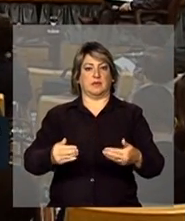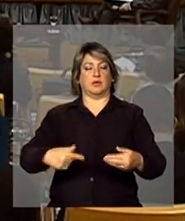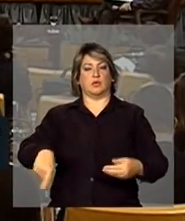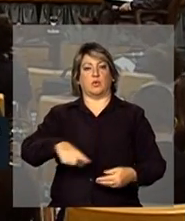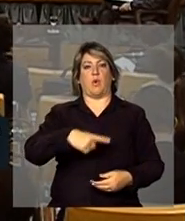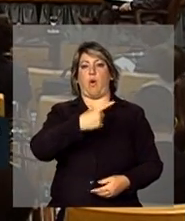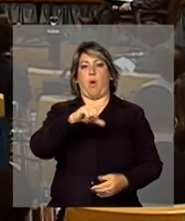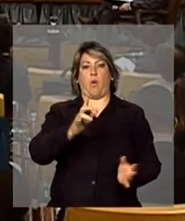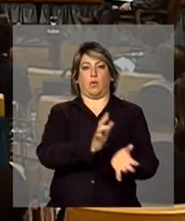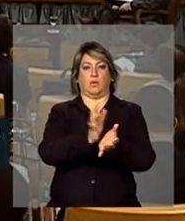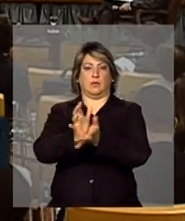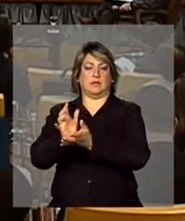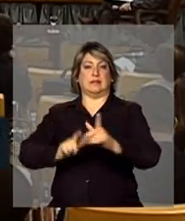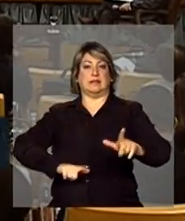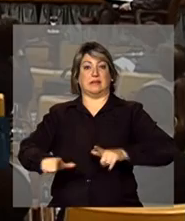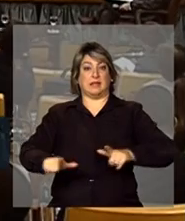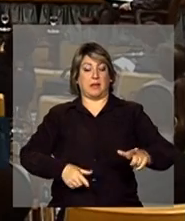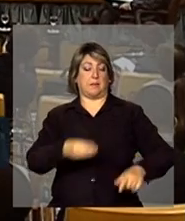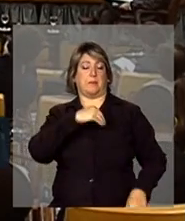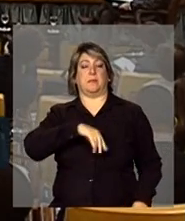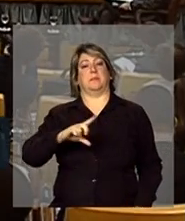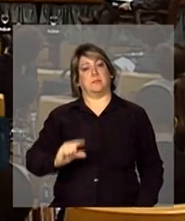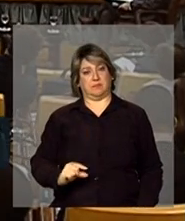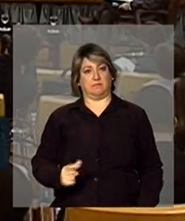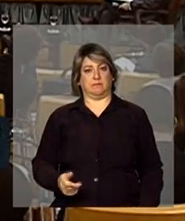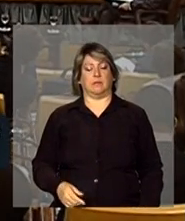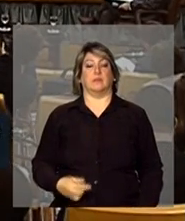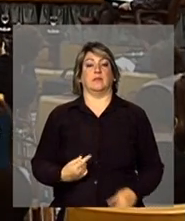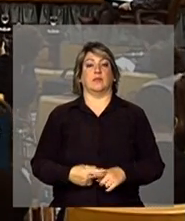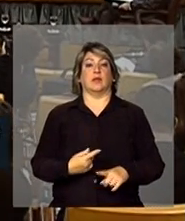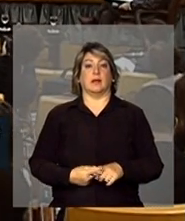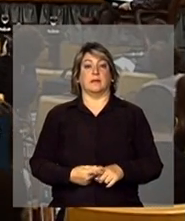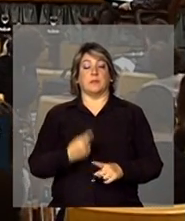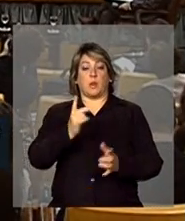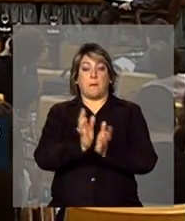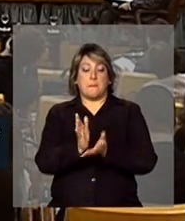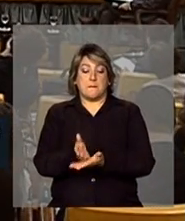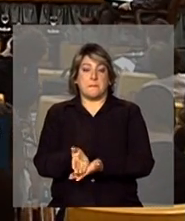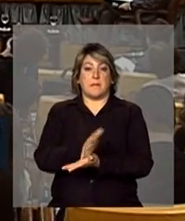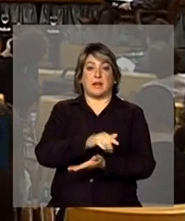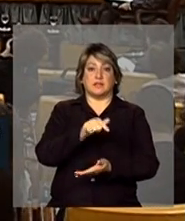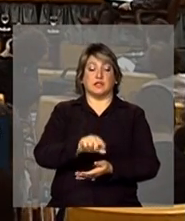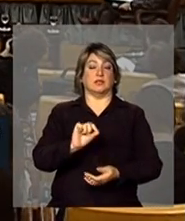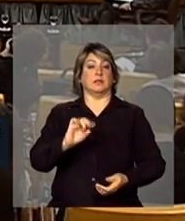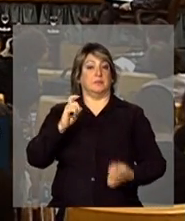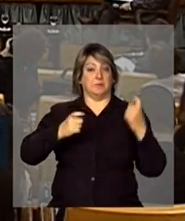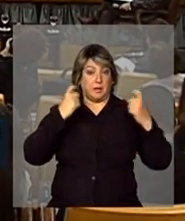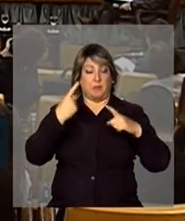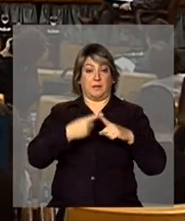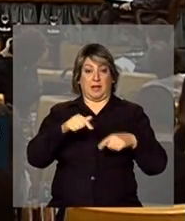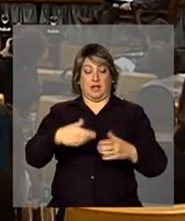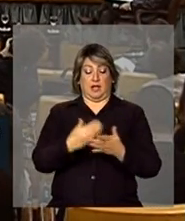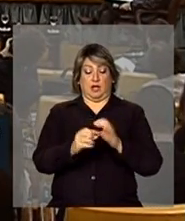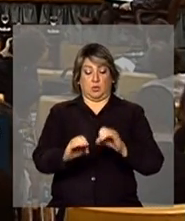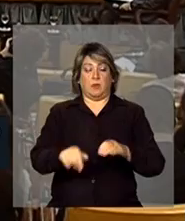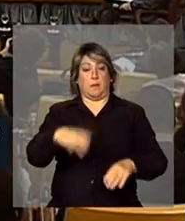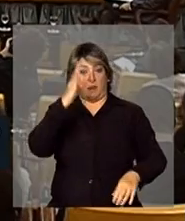segmentos de trabalho pouco qualificado. Uma parte disso, a gente costuma ter uma preocupação, porque a educação no Brasil é muito baixa,